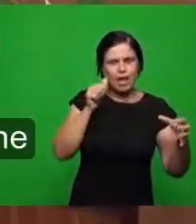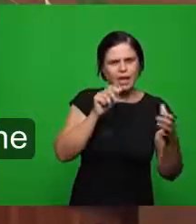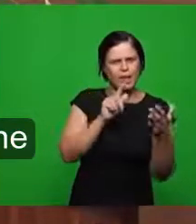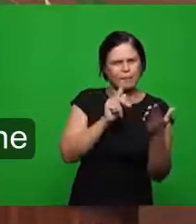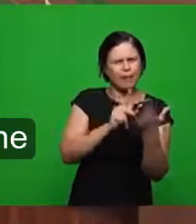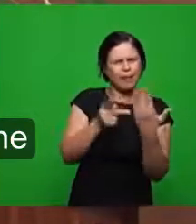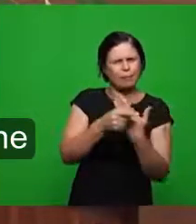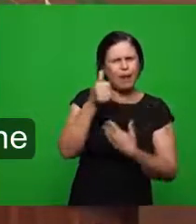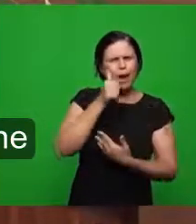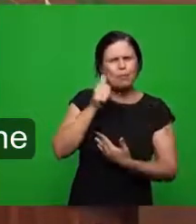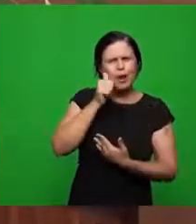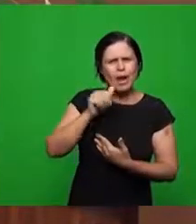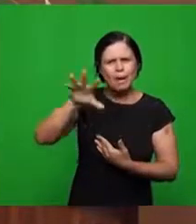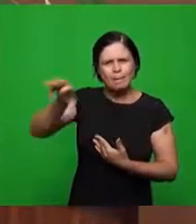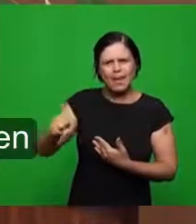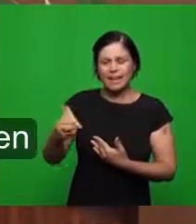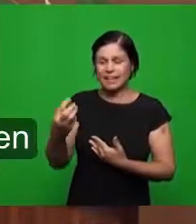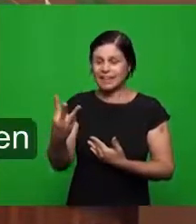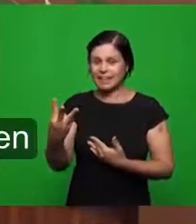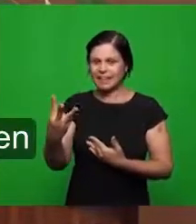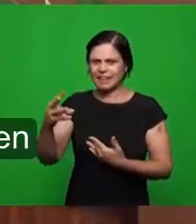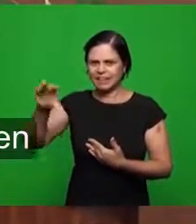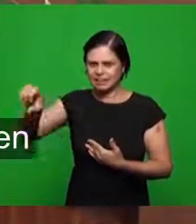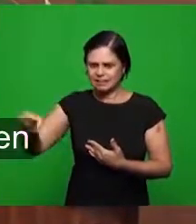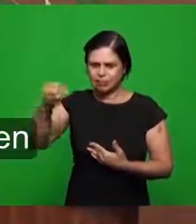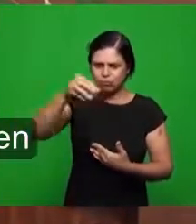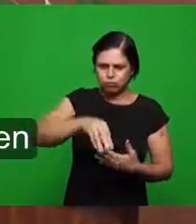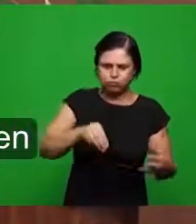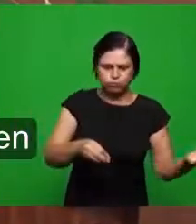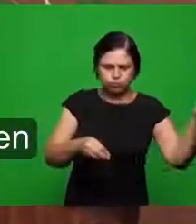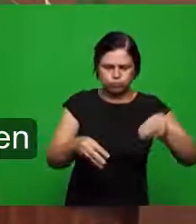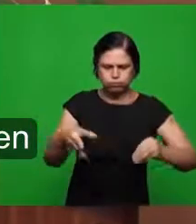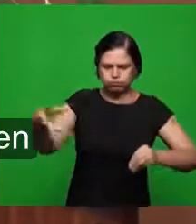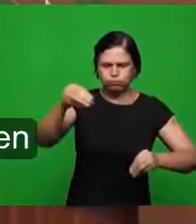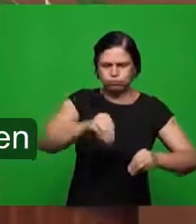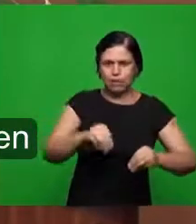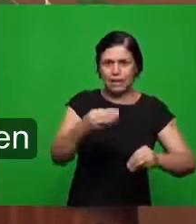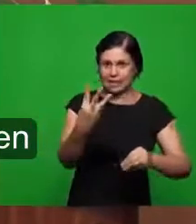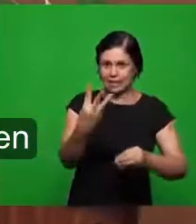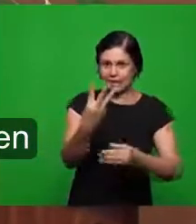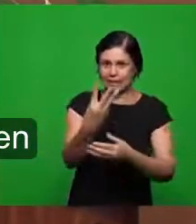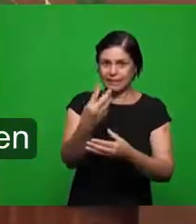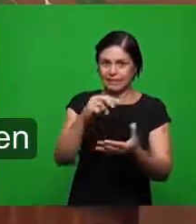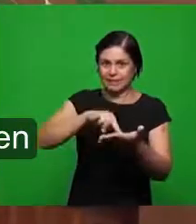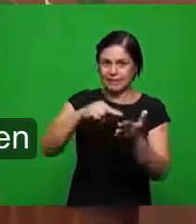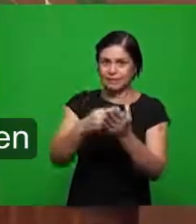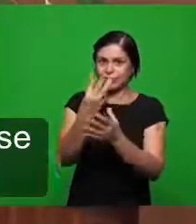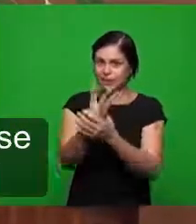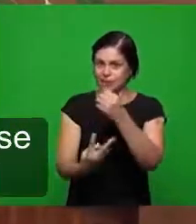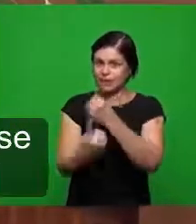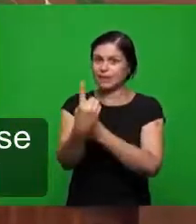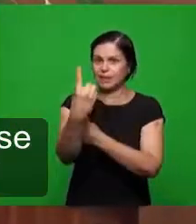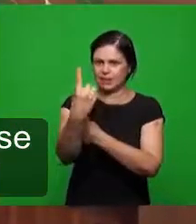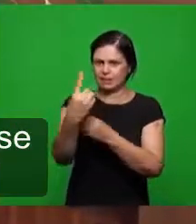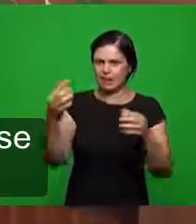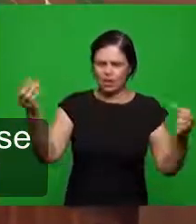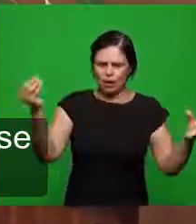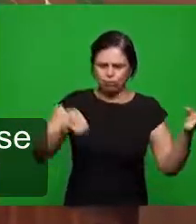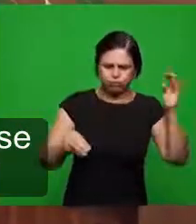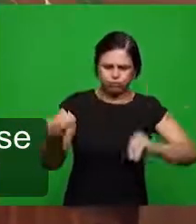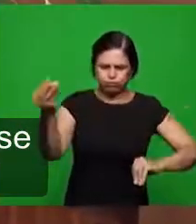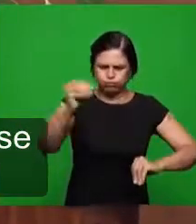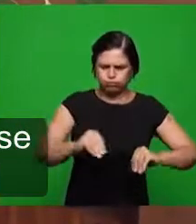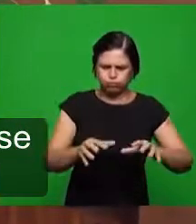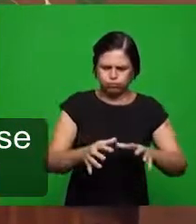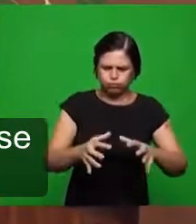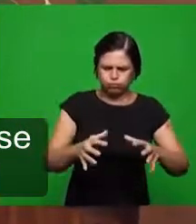trigo três medidas é a trindade pai filho e espírito santo ele é verda toda a massa então